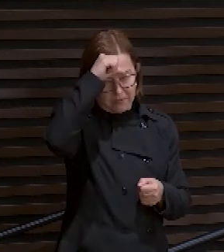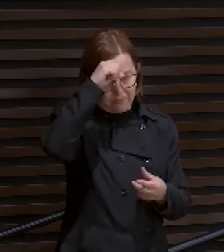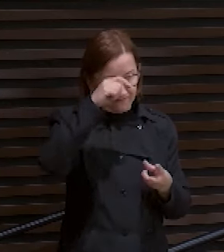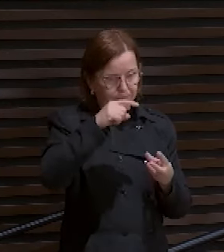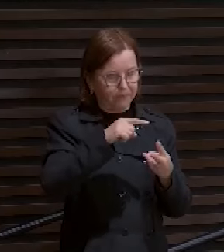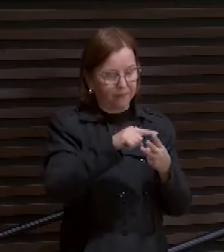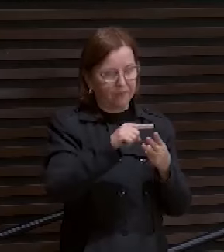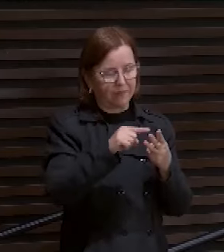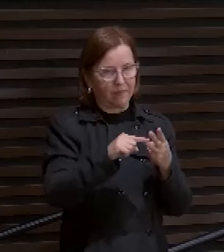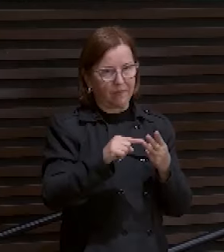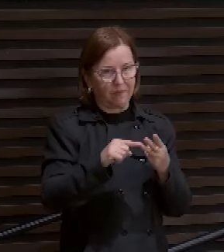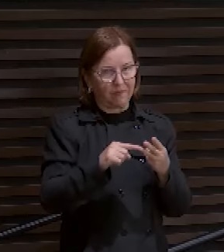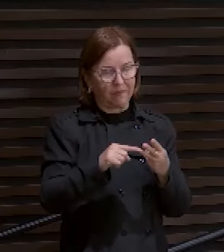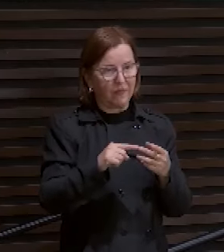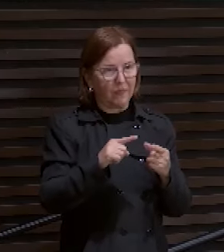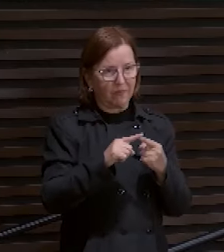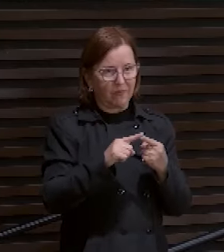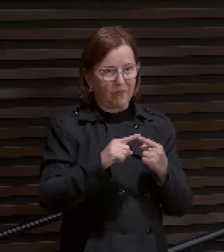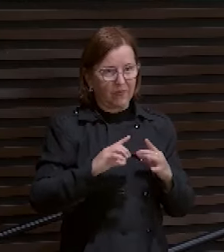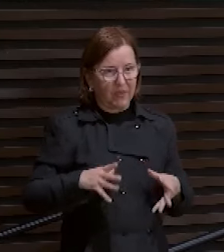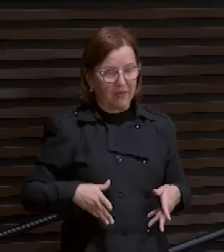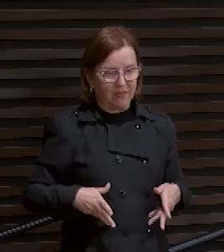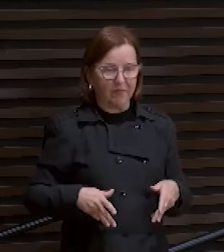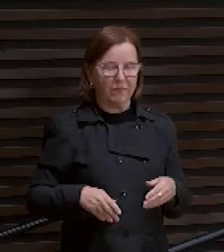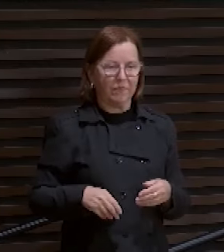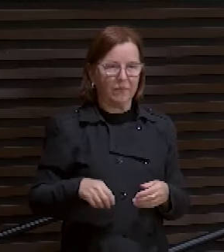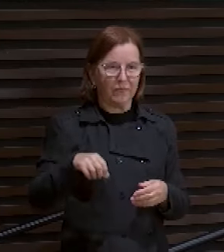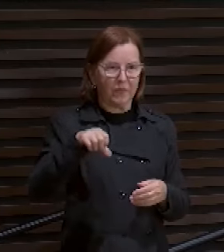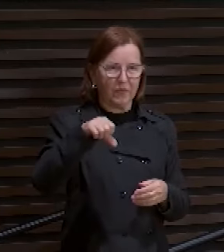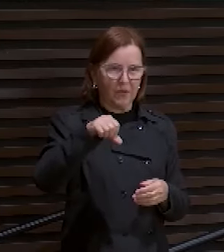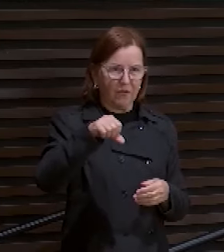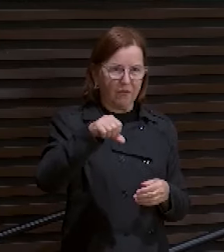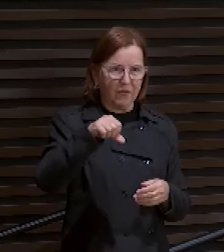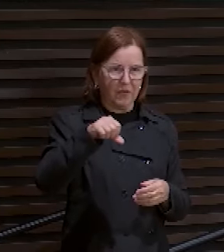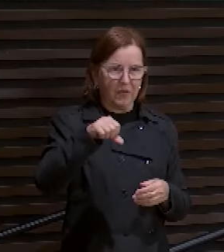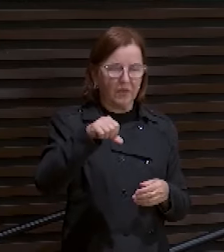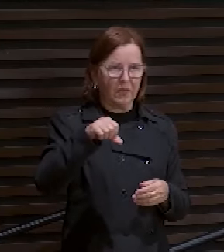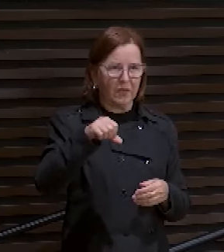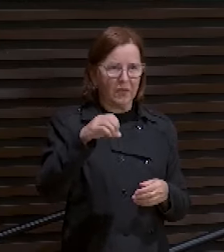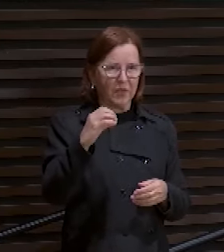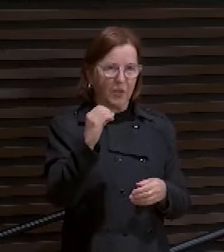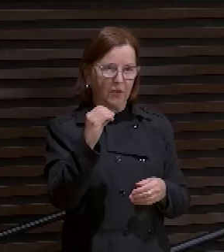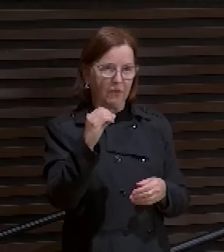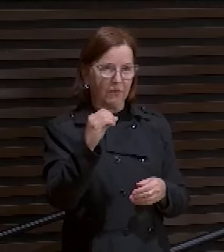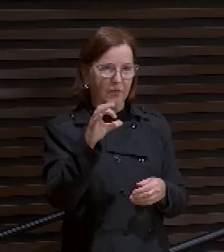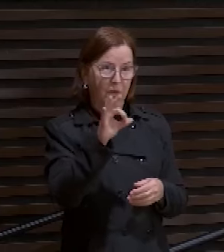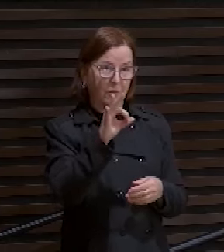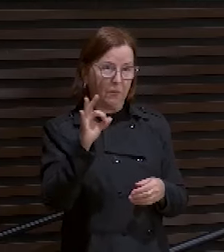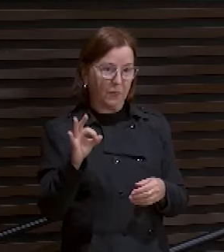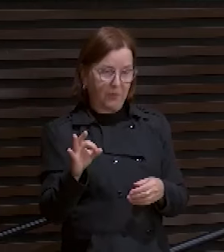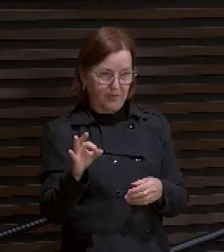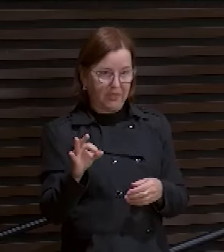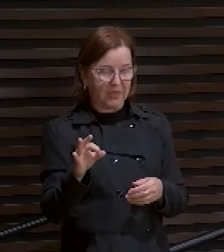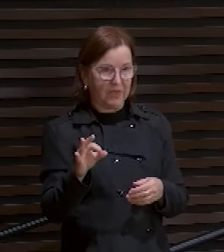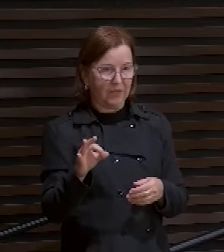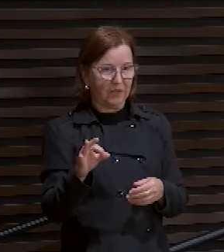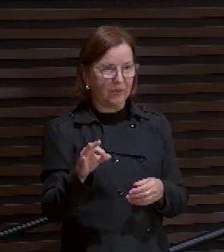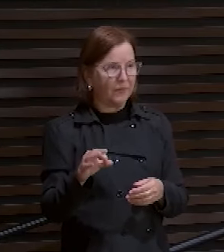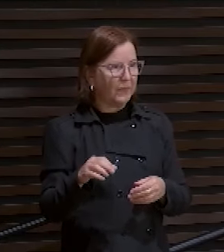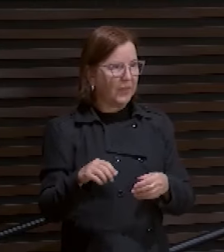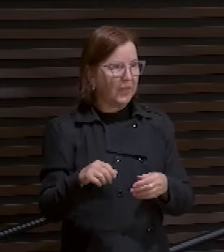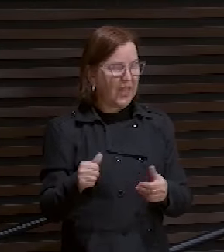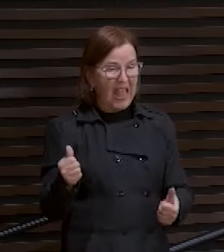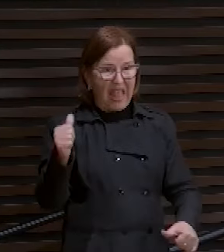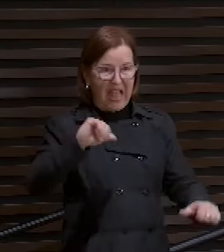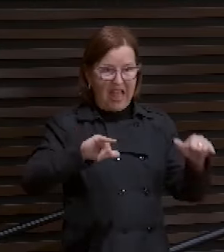fatores físicos. Noventa e tanto por cento desse moço aqui é químico. E